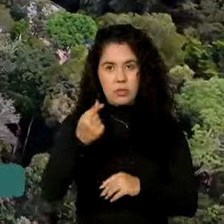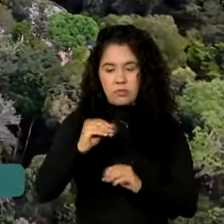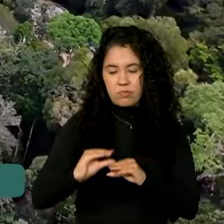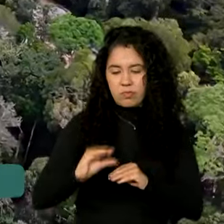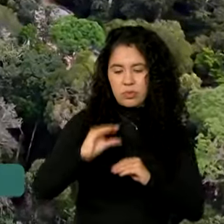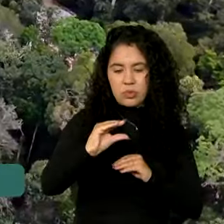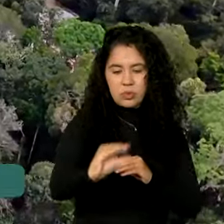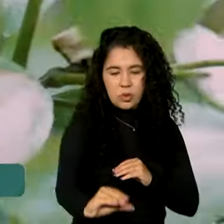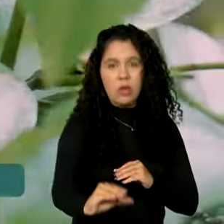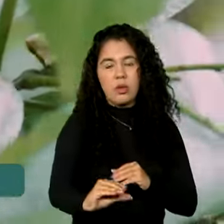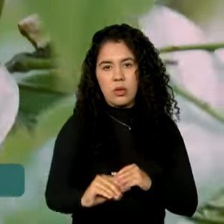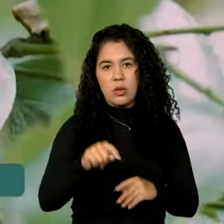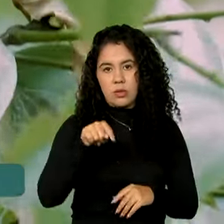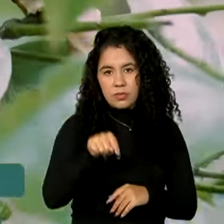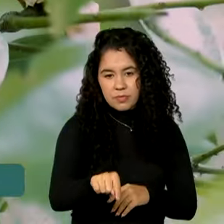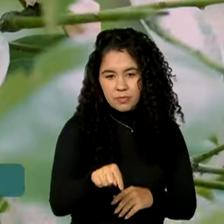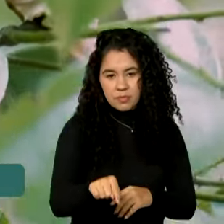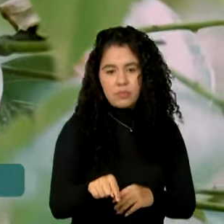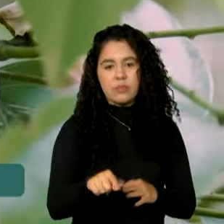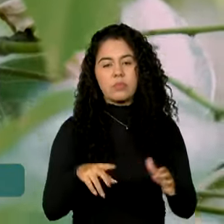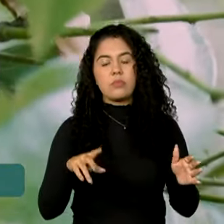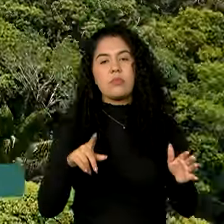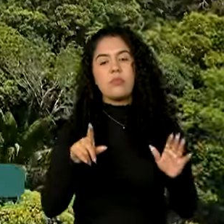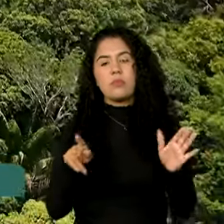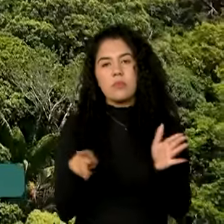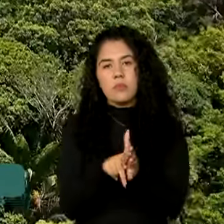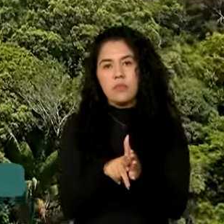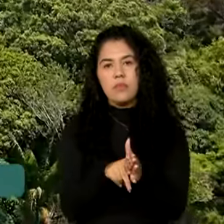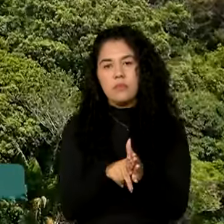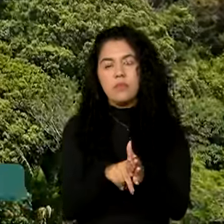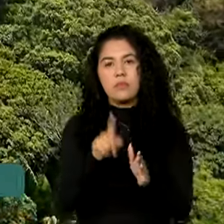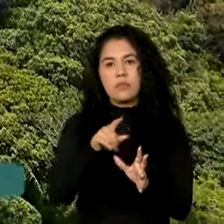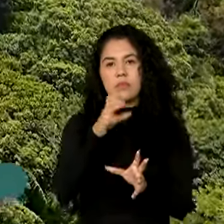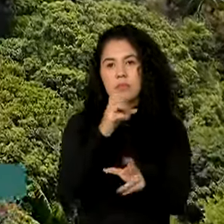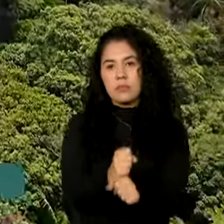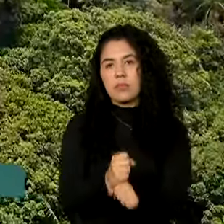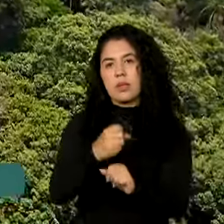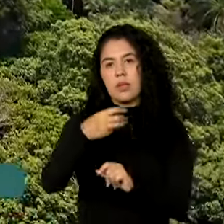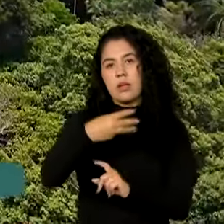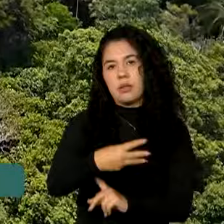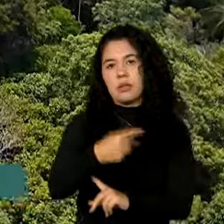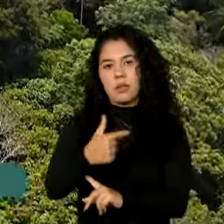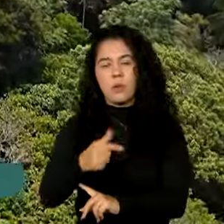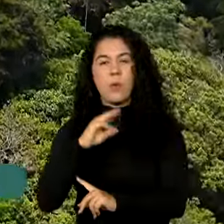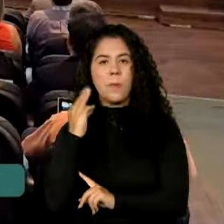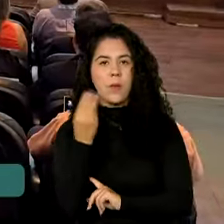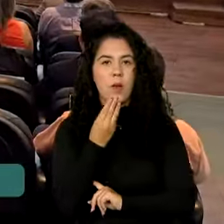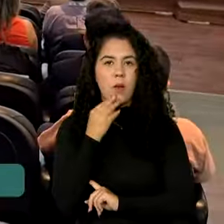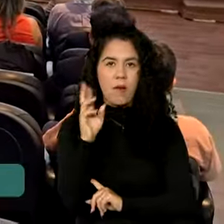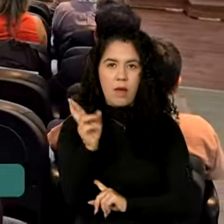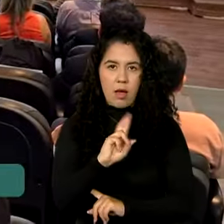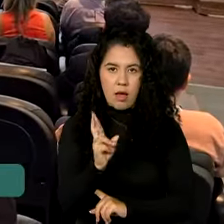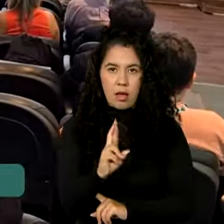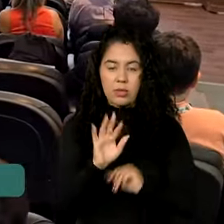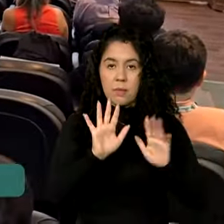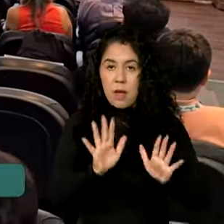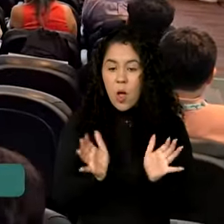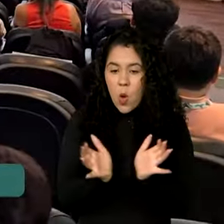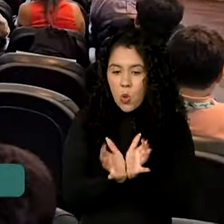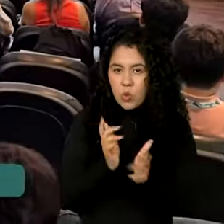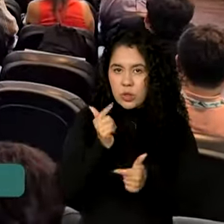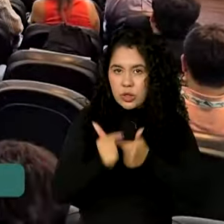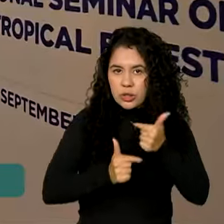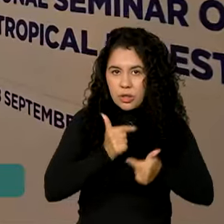Nacional de Desenvolvimento Científico e Tecnológico, são de 32 milhões de reais. O Grupo de Trabalho de